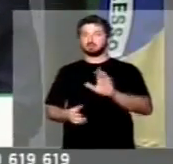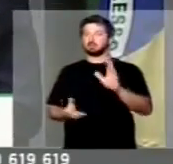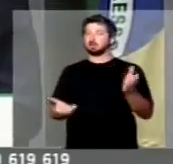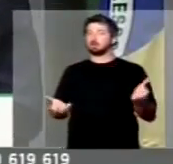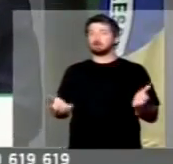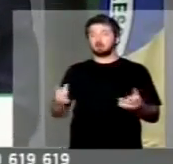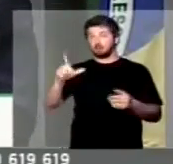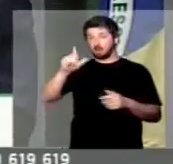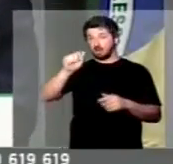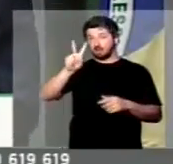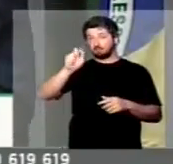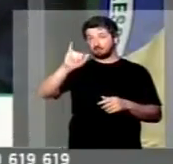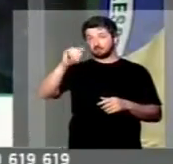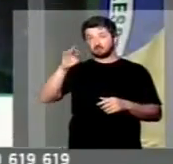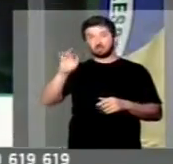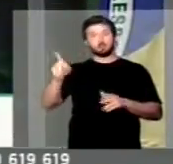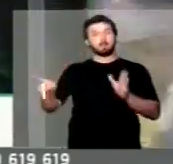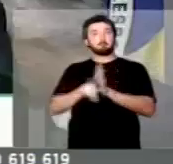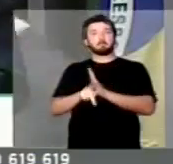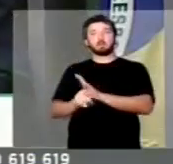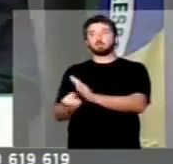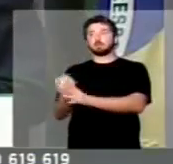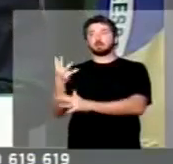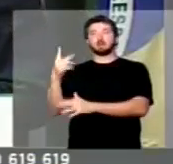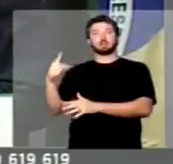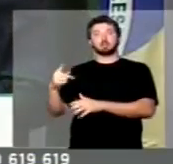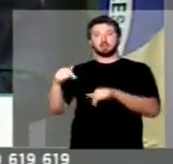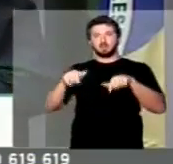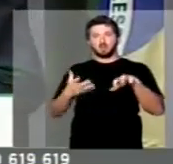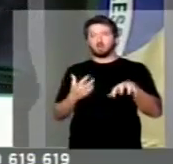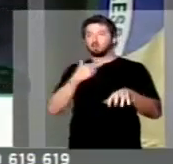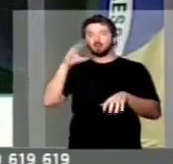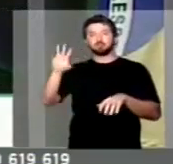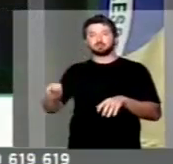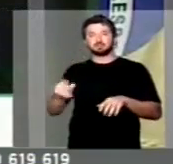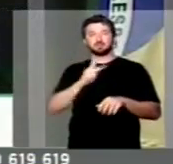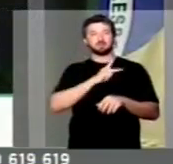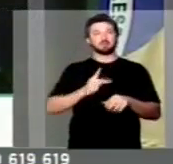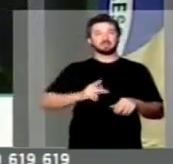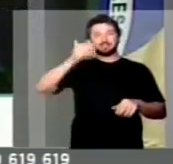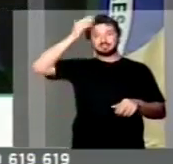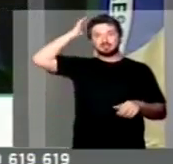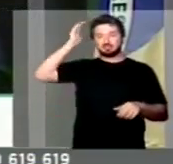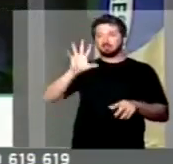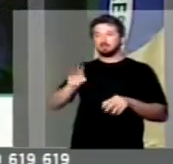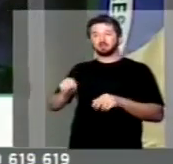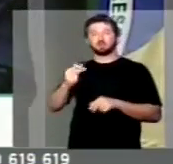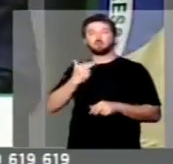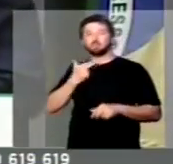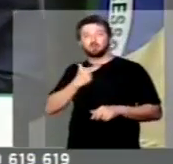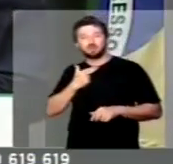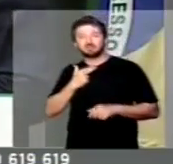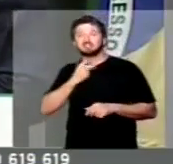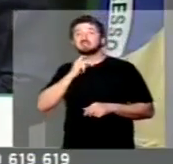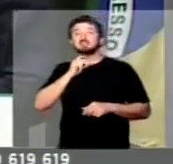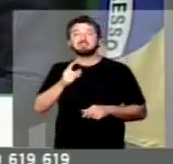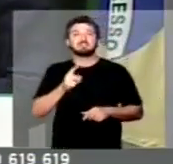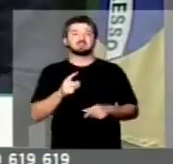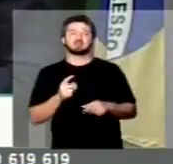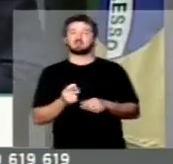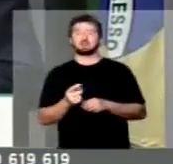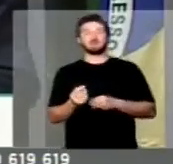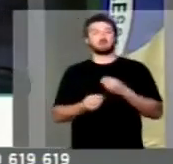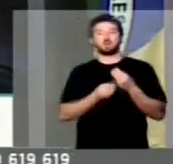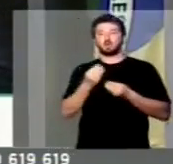a Lava Jato, ela tem vida própria. Nem o Congresso, nem o presidente da República, ninguém terá